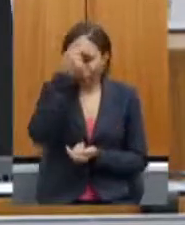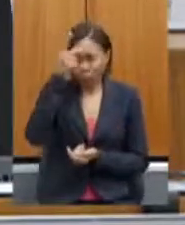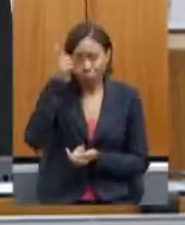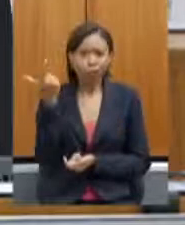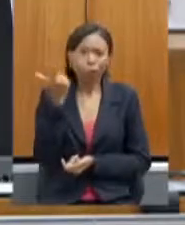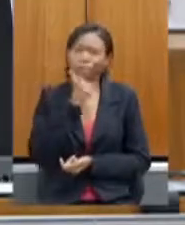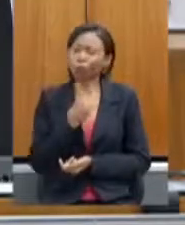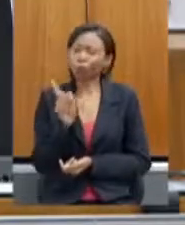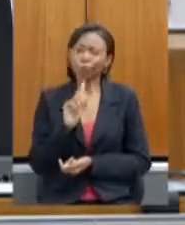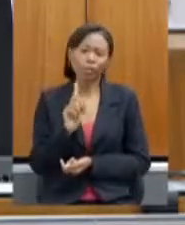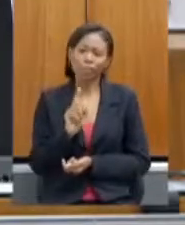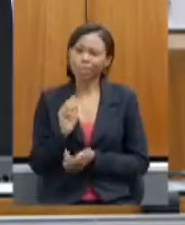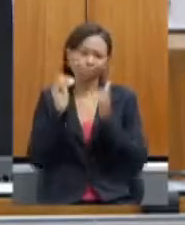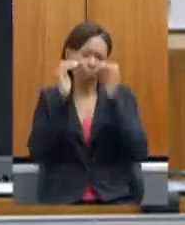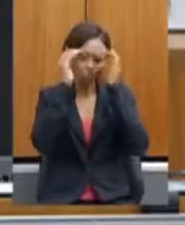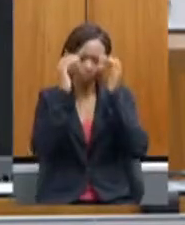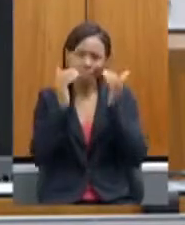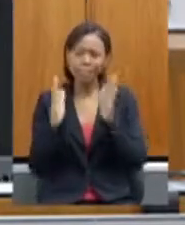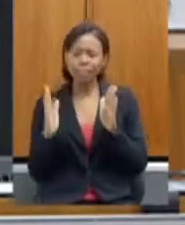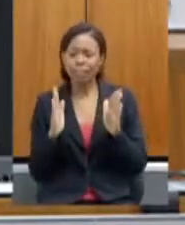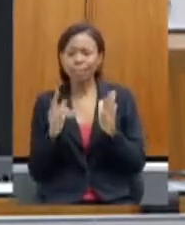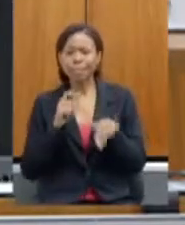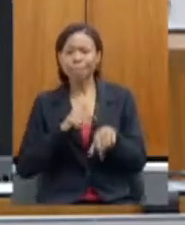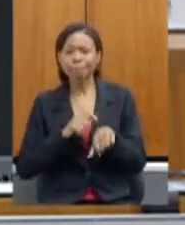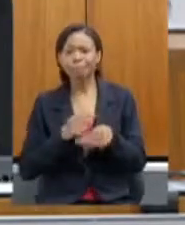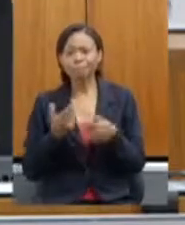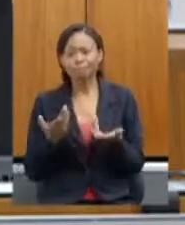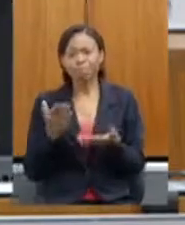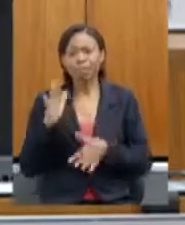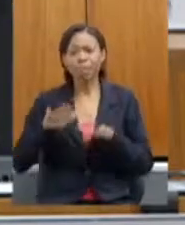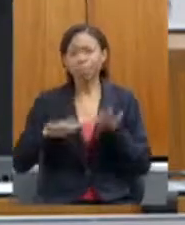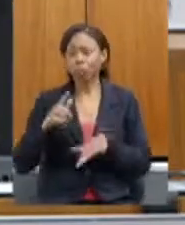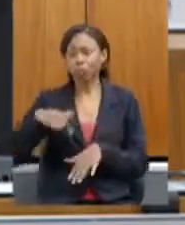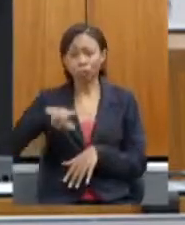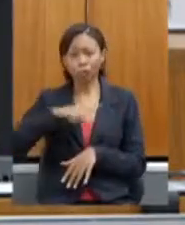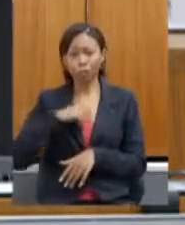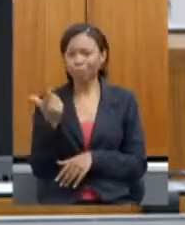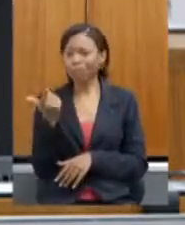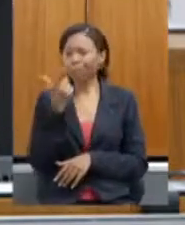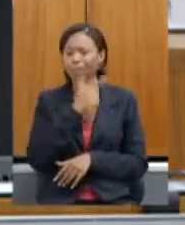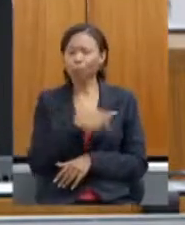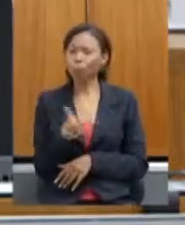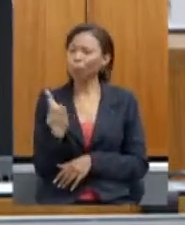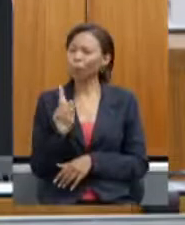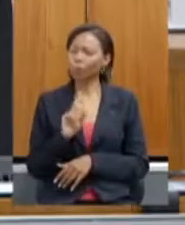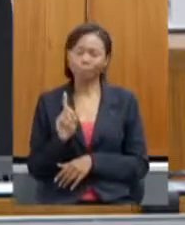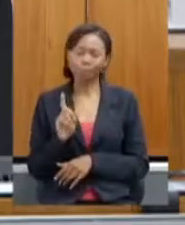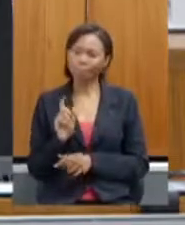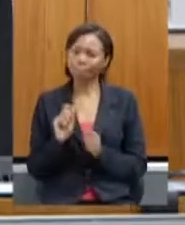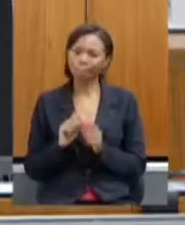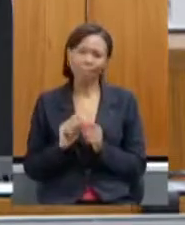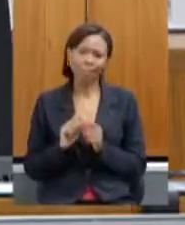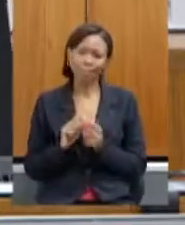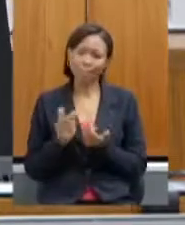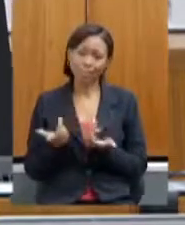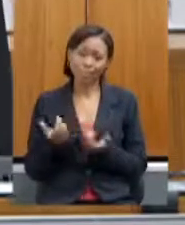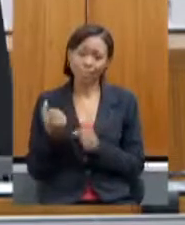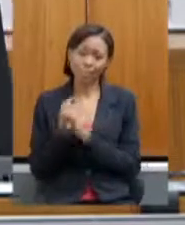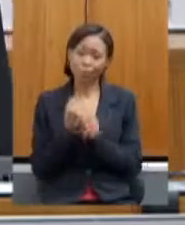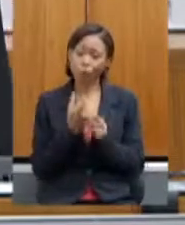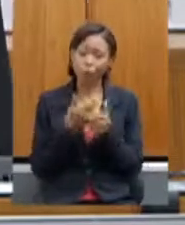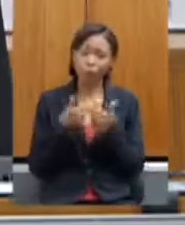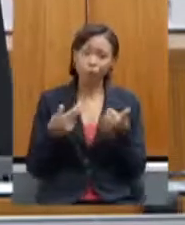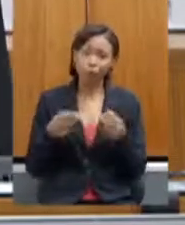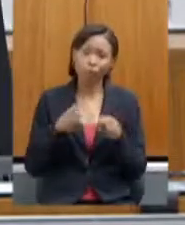que as pessoas entendam que, muitas vezes, nós somos impedidos de fazer a ação por questões legais, que foi o caso que ainda não começou